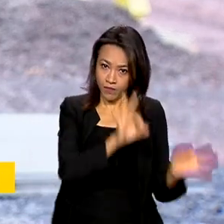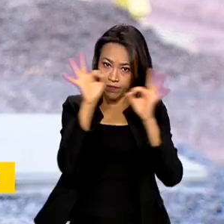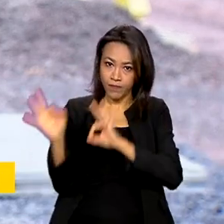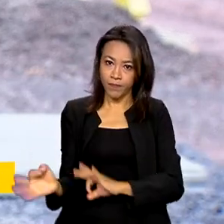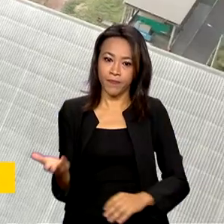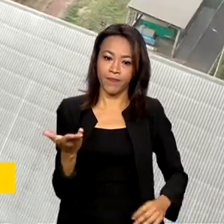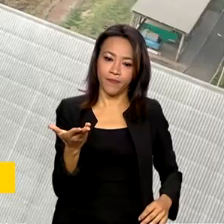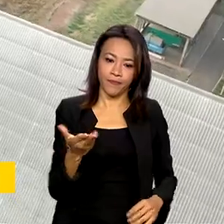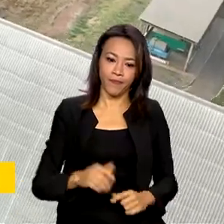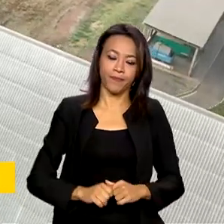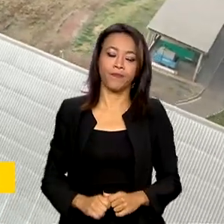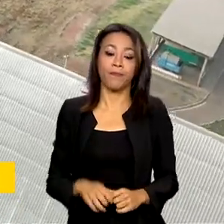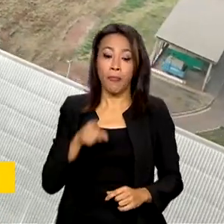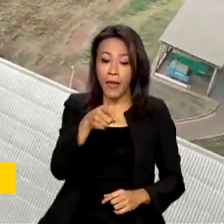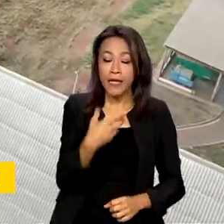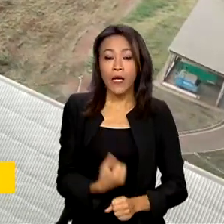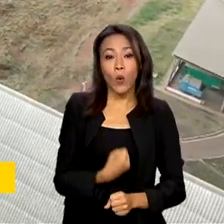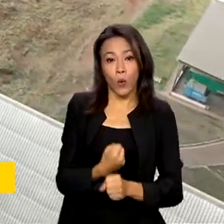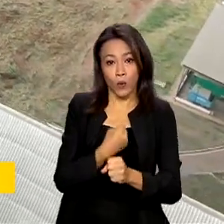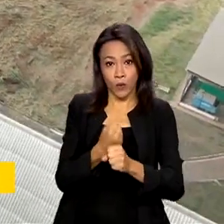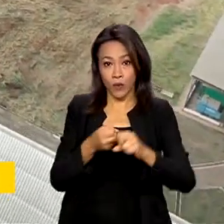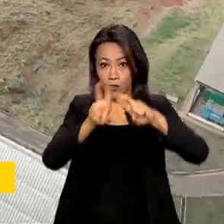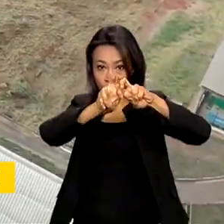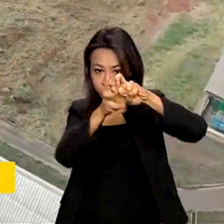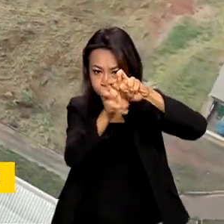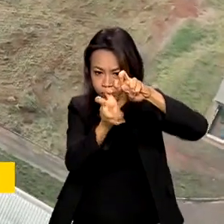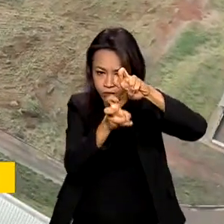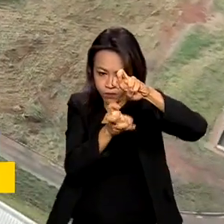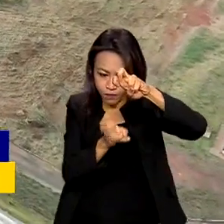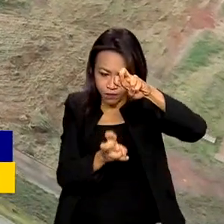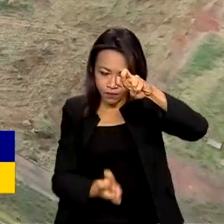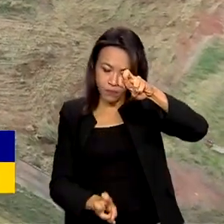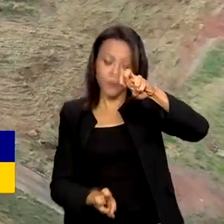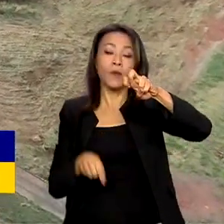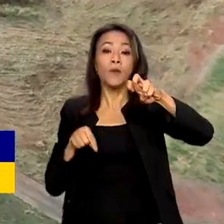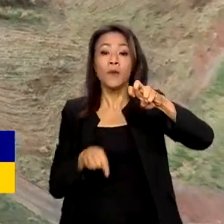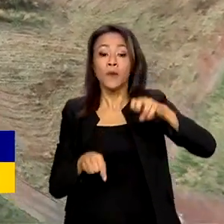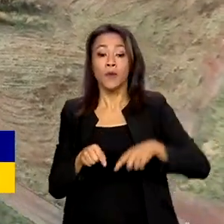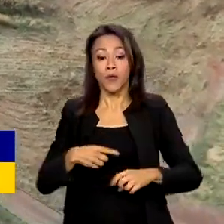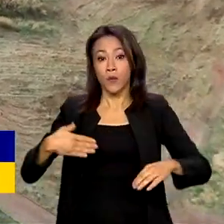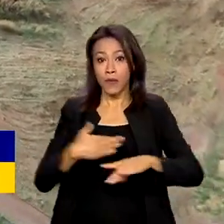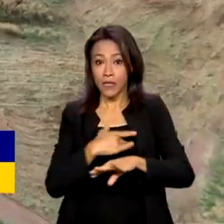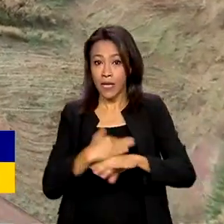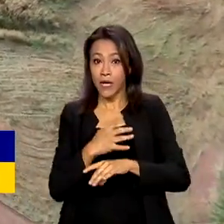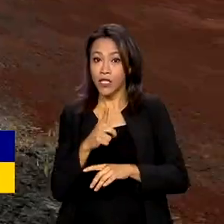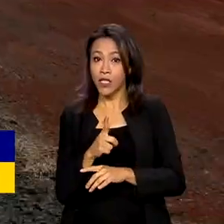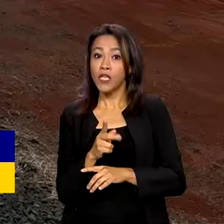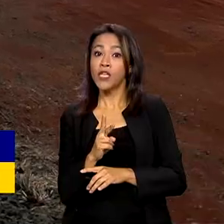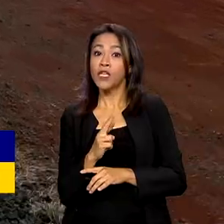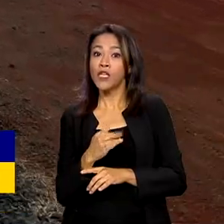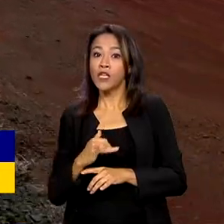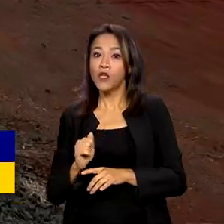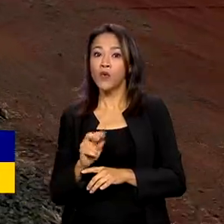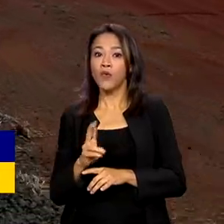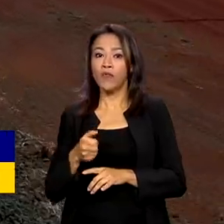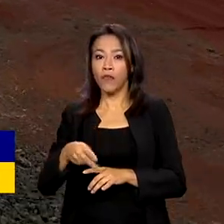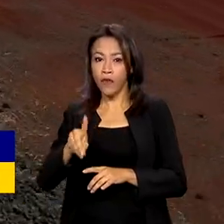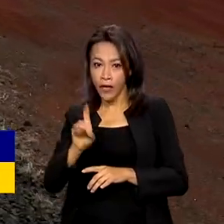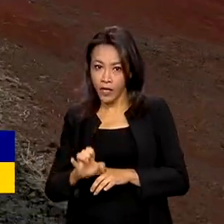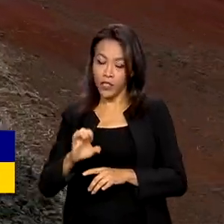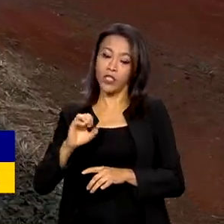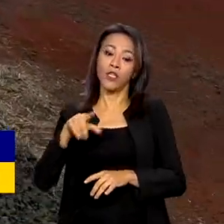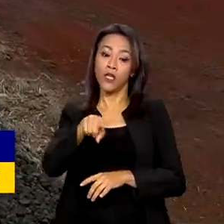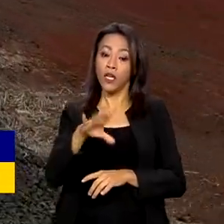A Ferrovia Norte-Sul corta o município de Rio Verde, em Goiás, por uma extensão de